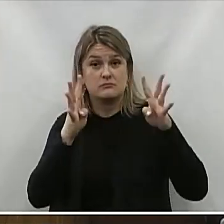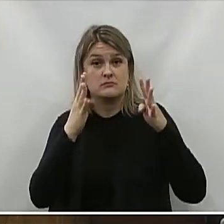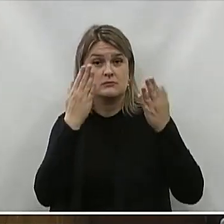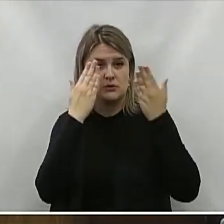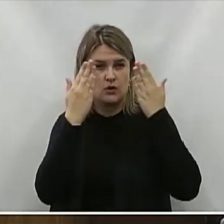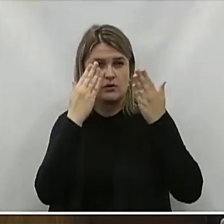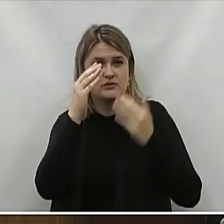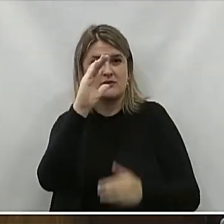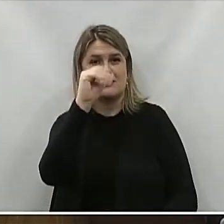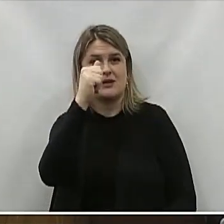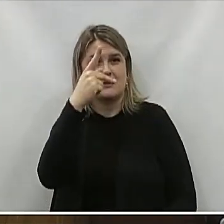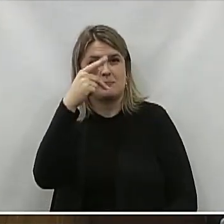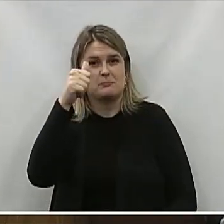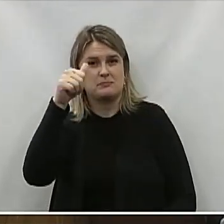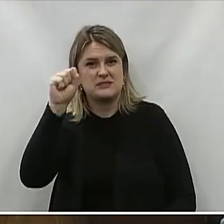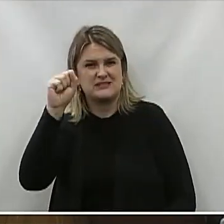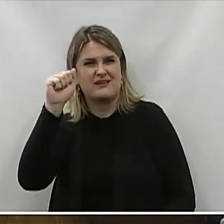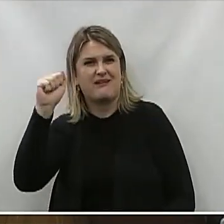Requerimentos